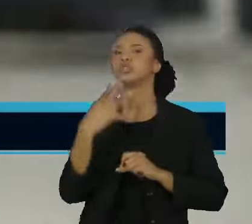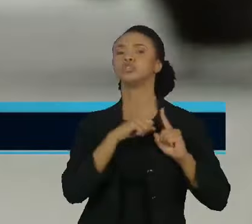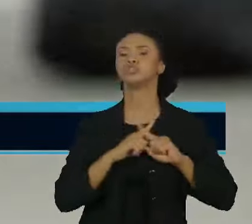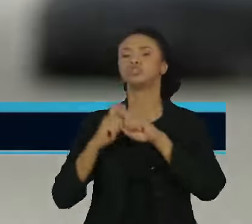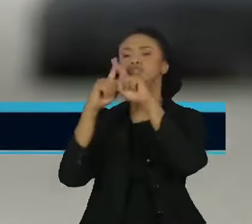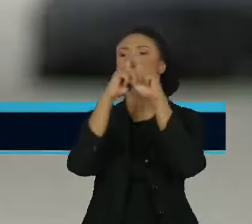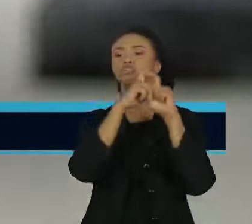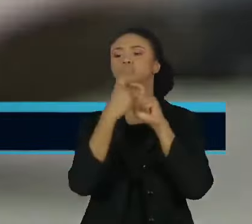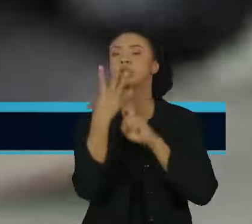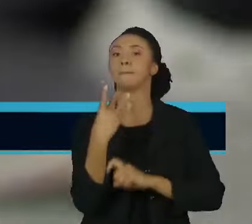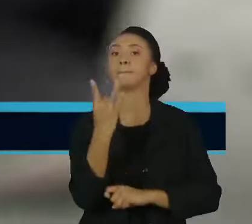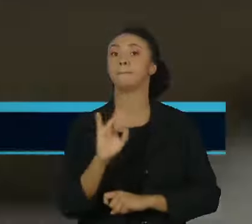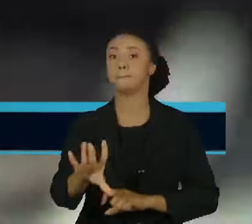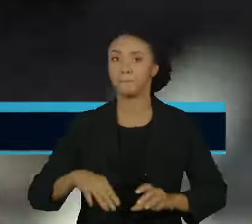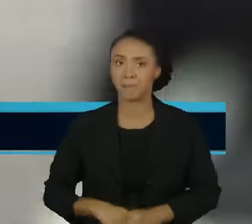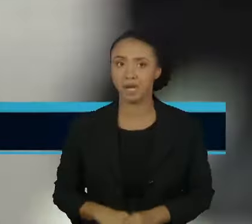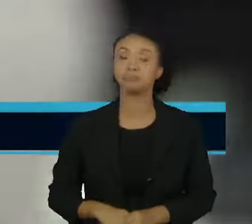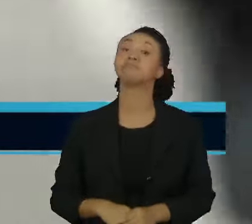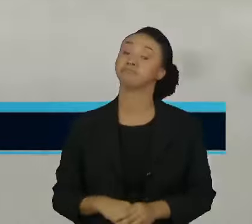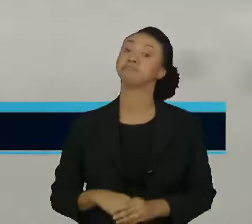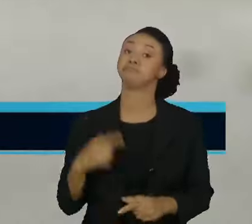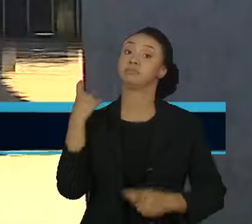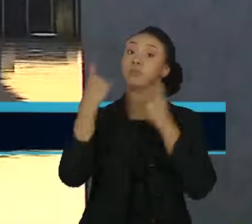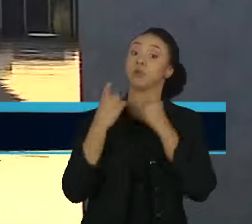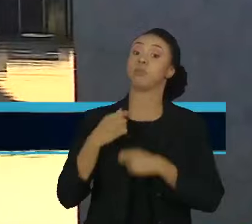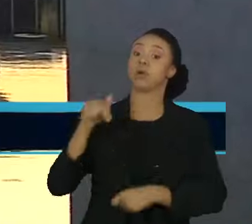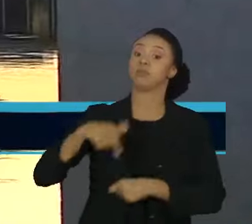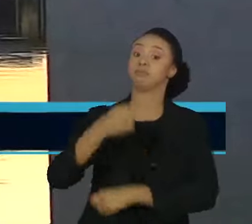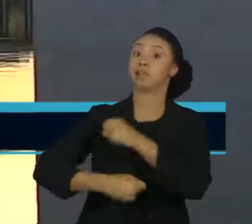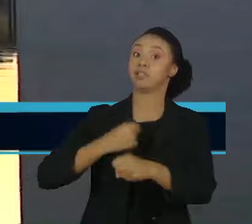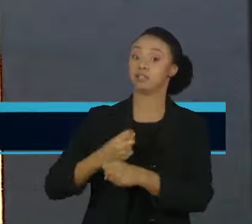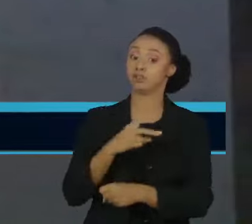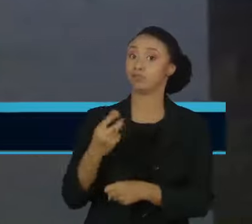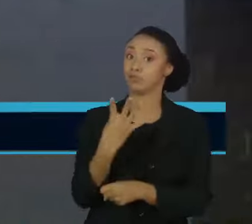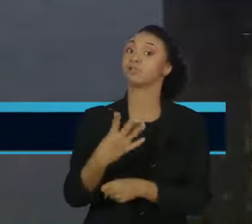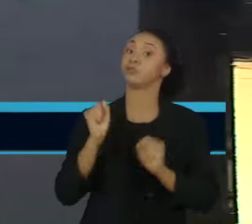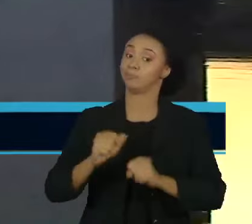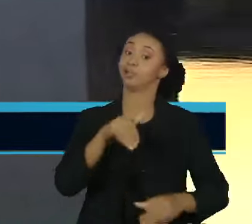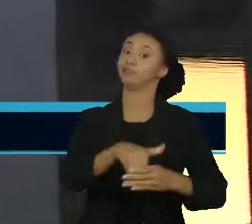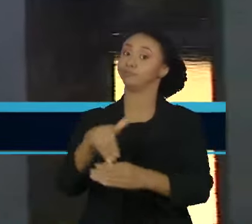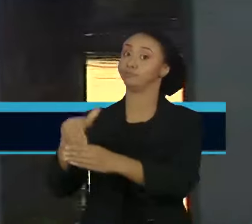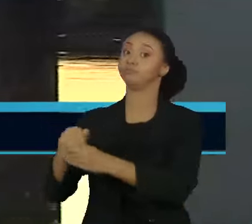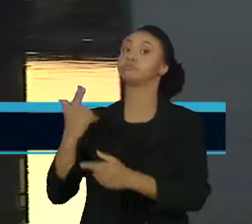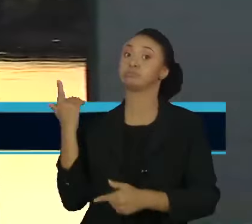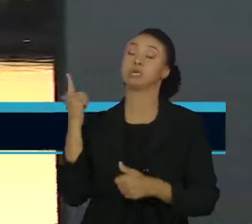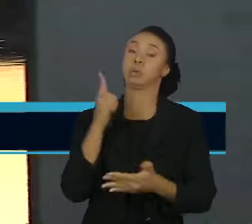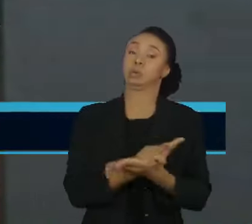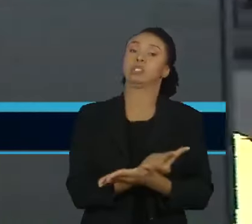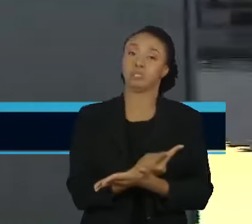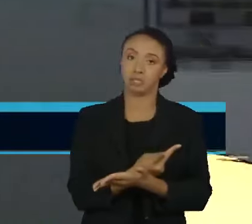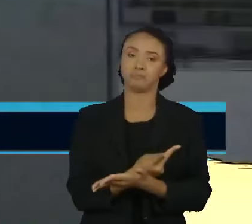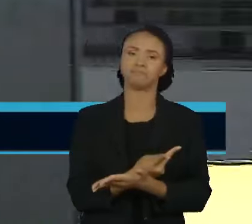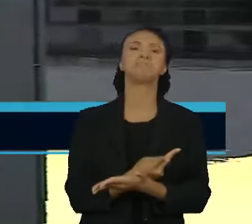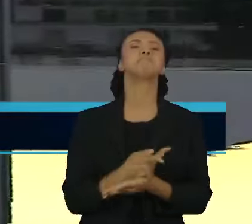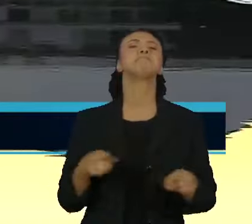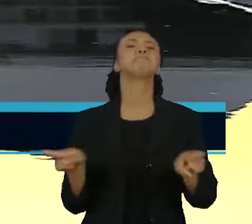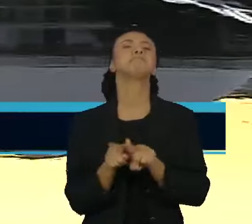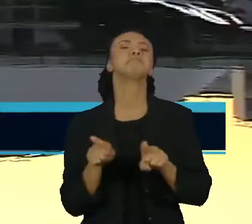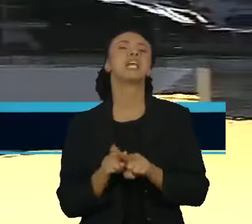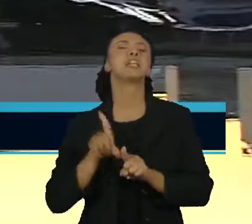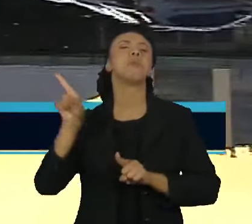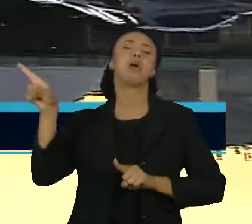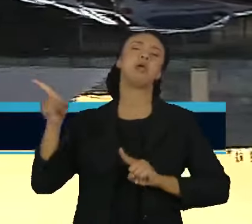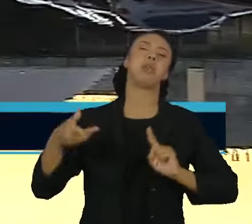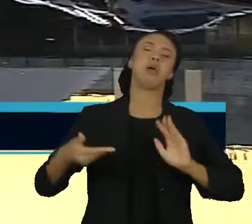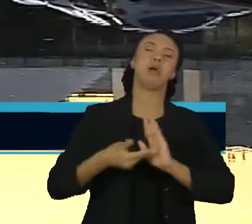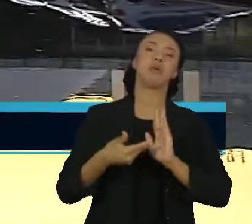usada nas eleições municipais de 2024. Atualmente, tramitam no Congresso 89 projetos de lei sobre